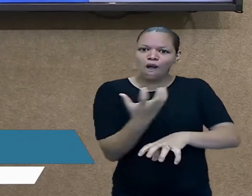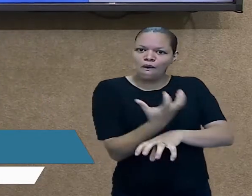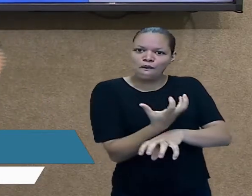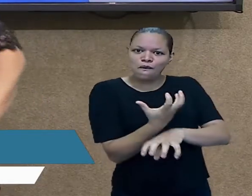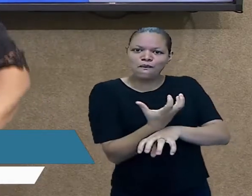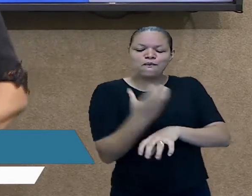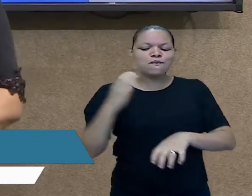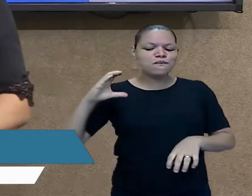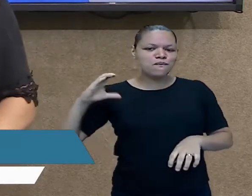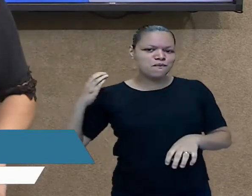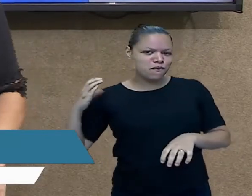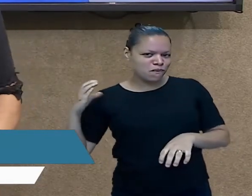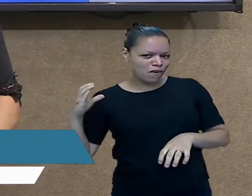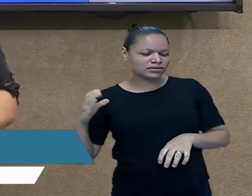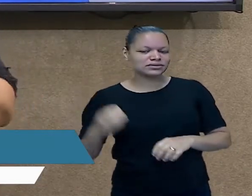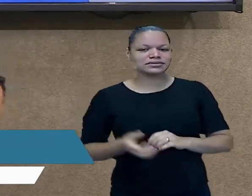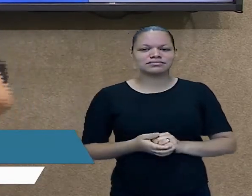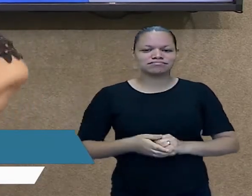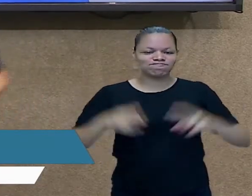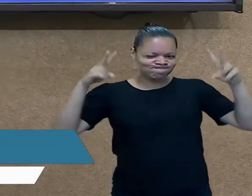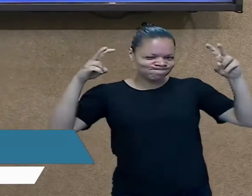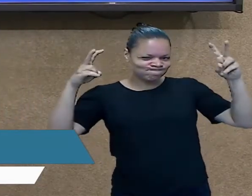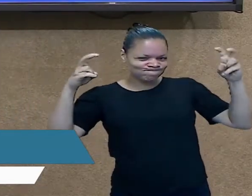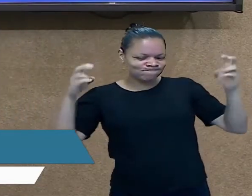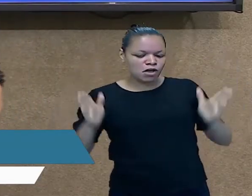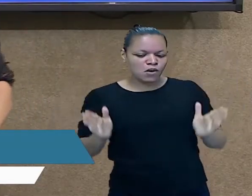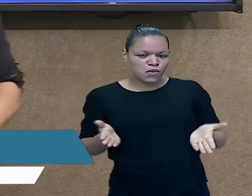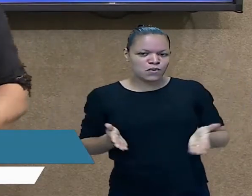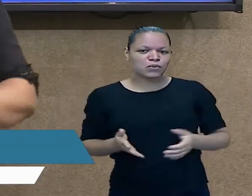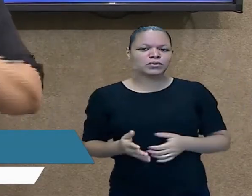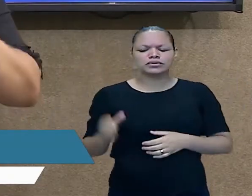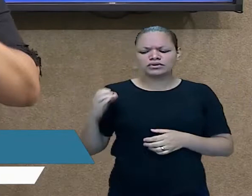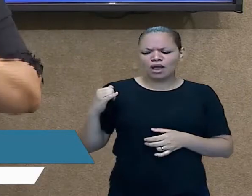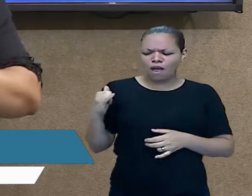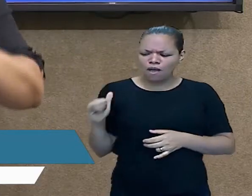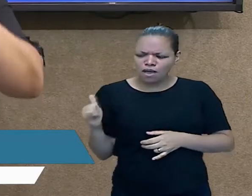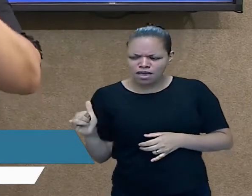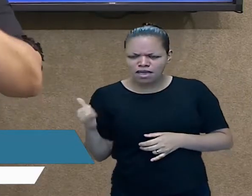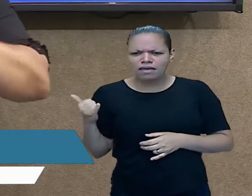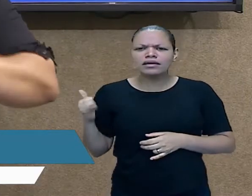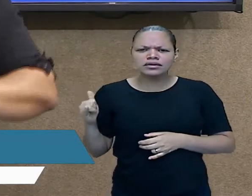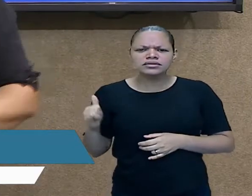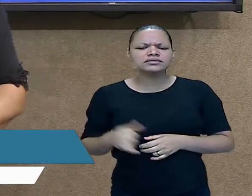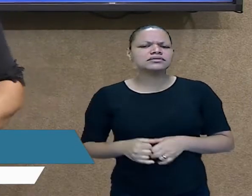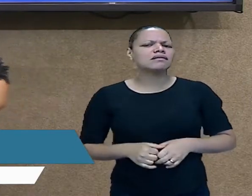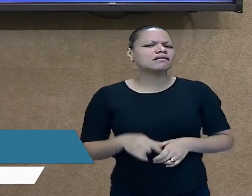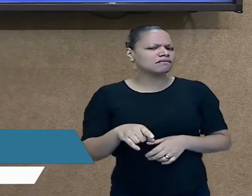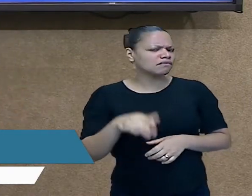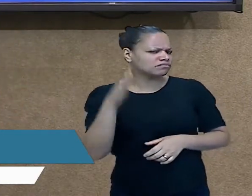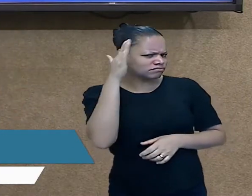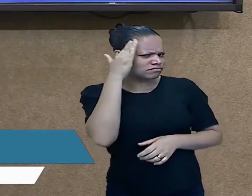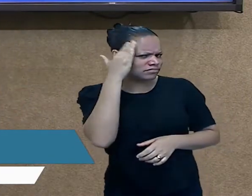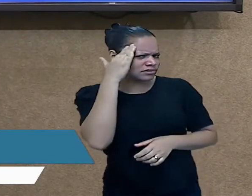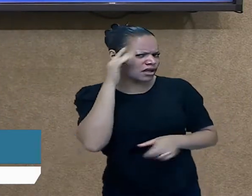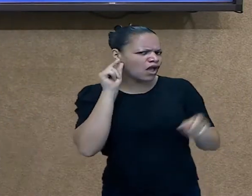energia. Você sabe o é energia, não sabe? Então, se não sabe, fica ligado aí.